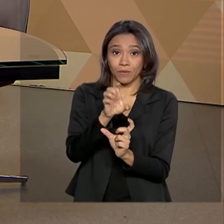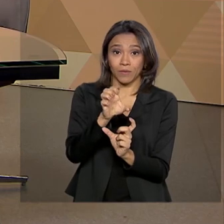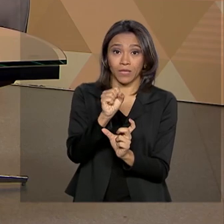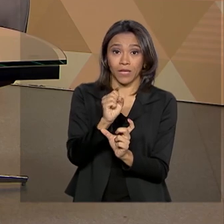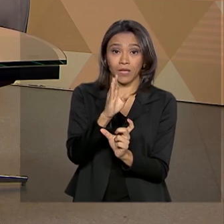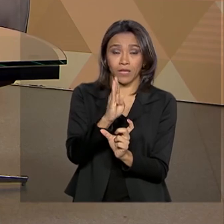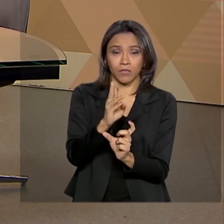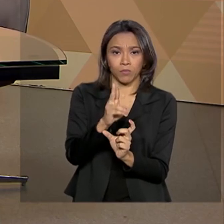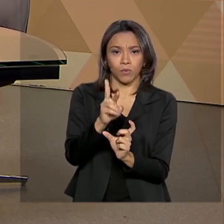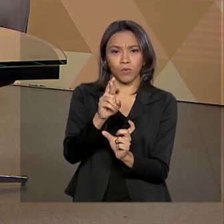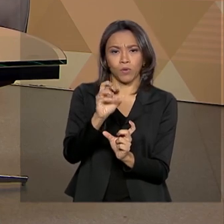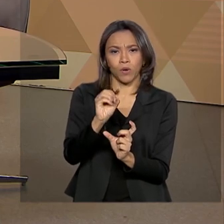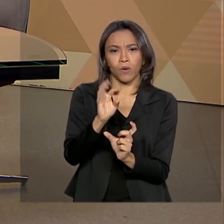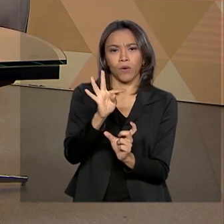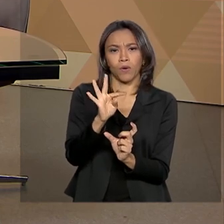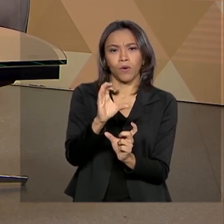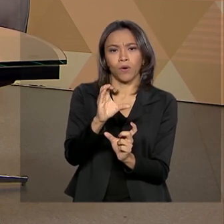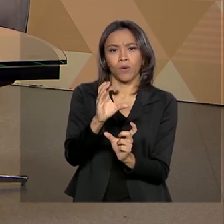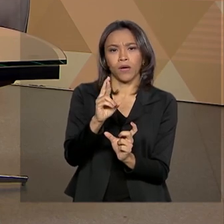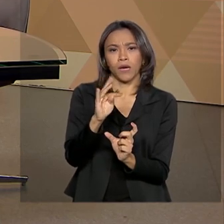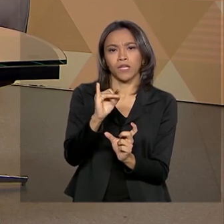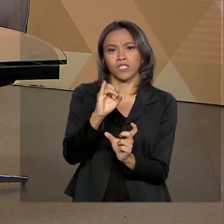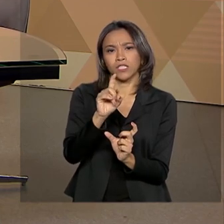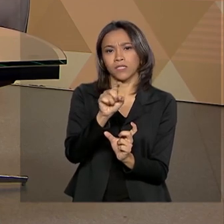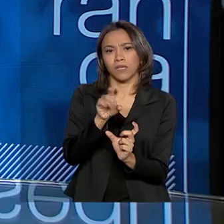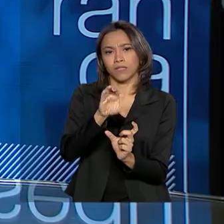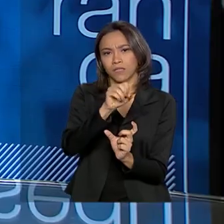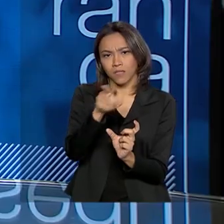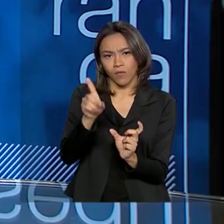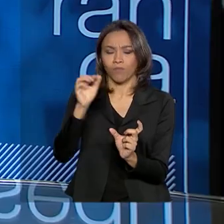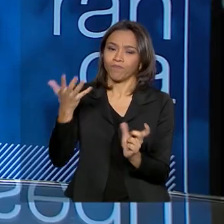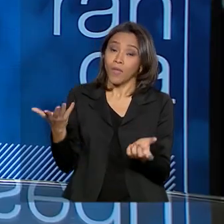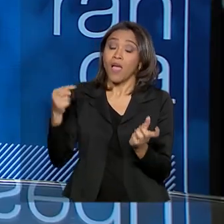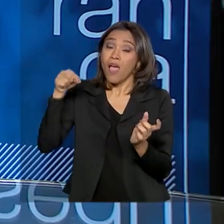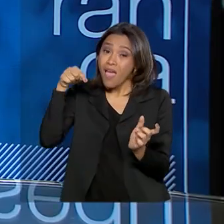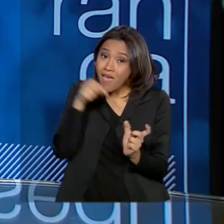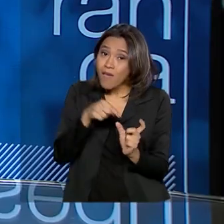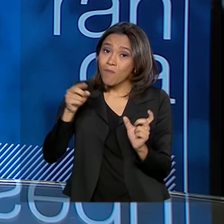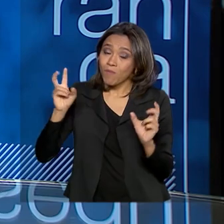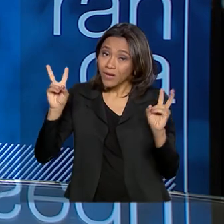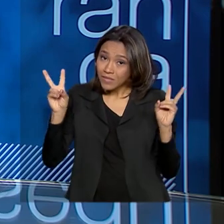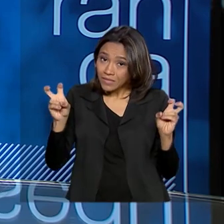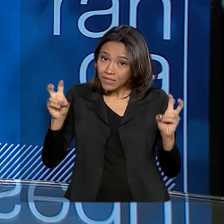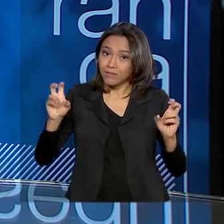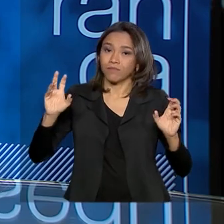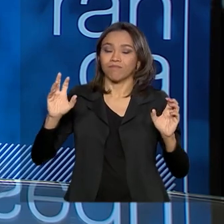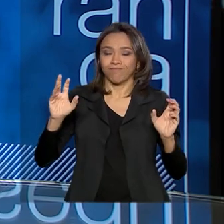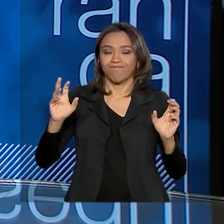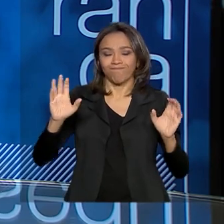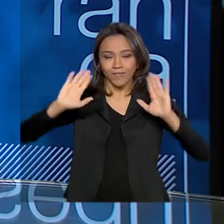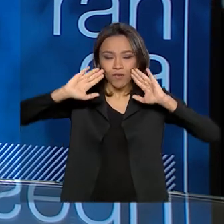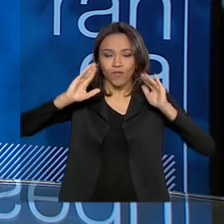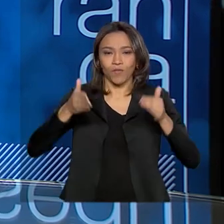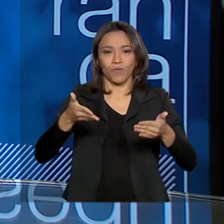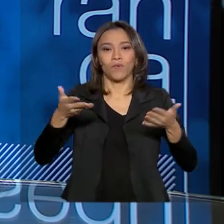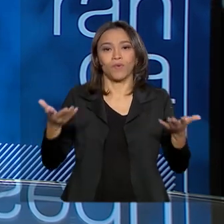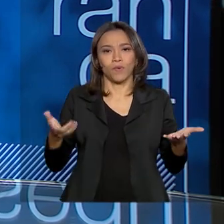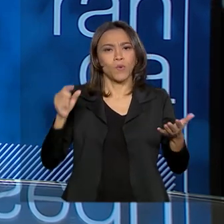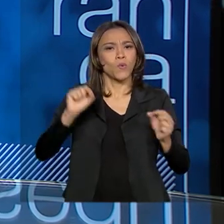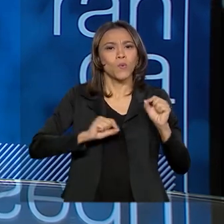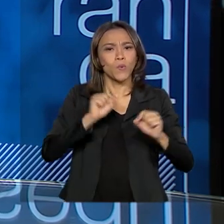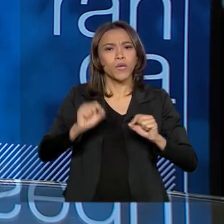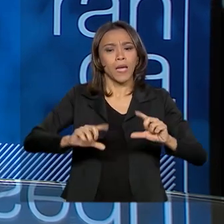É difícil, mas extremamente necessária, né? É uma pauta que a gente tem em número um de prioridade. Desburocratizar significa